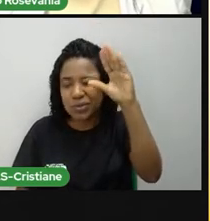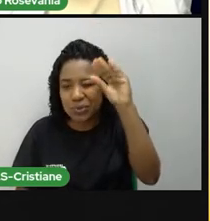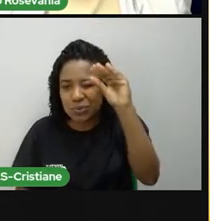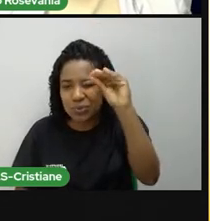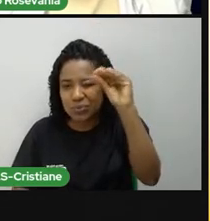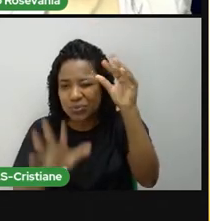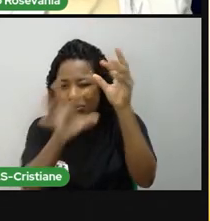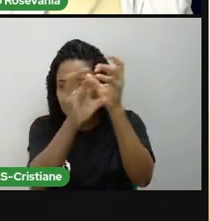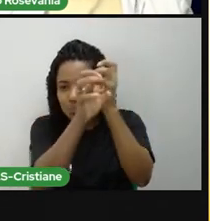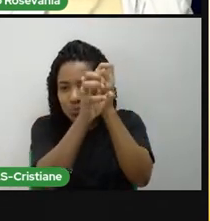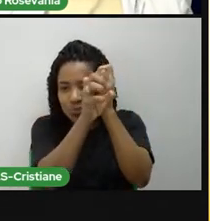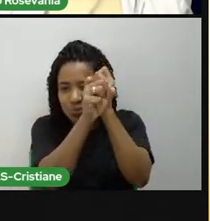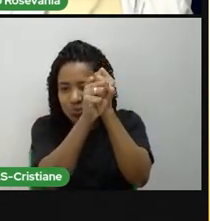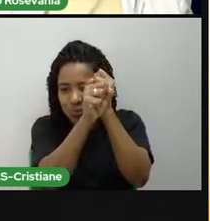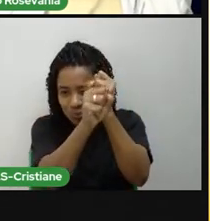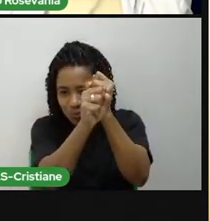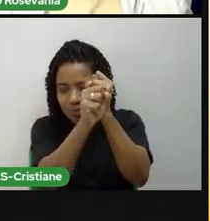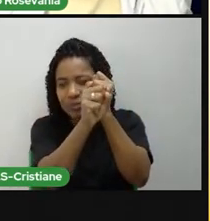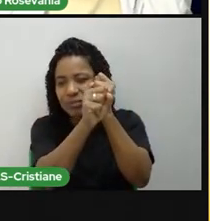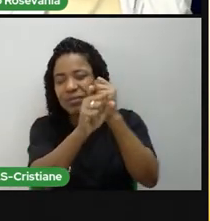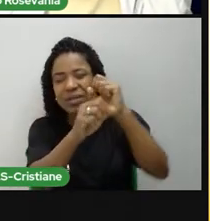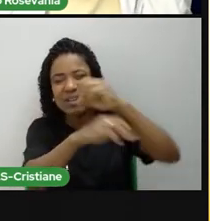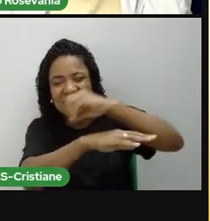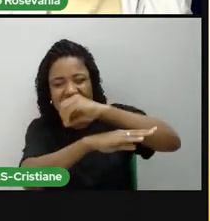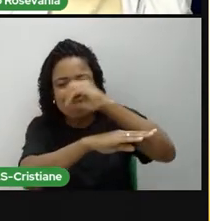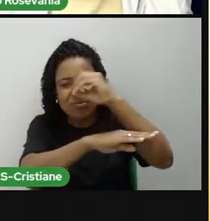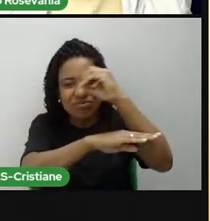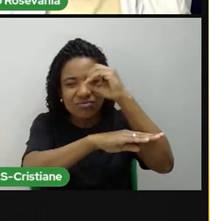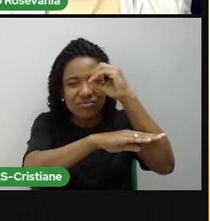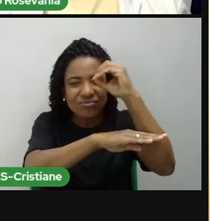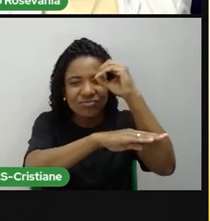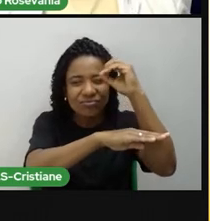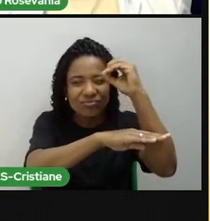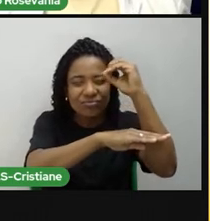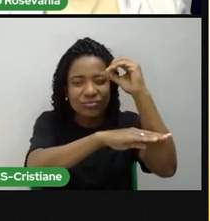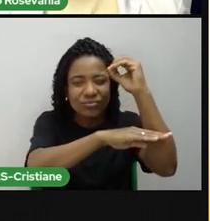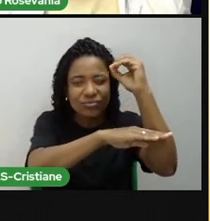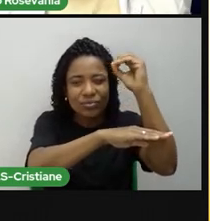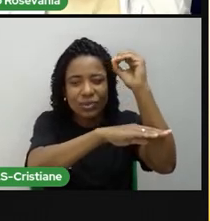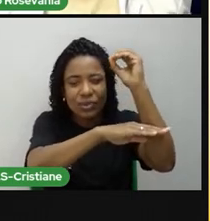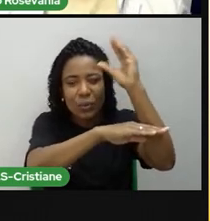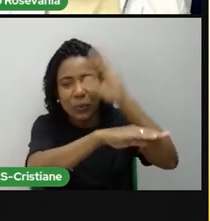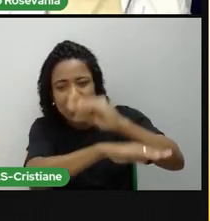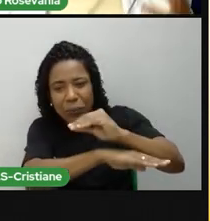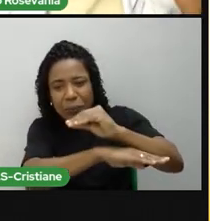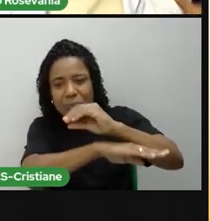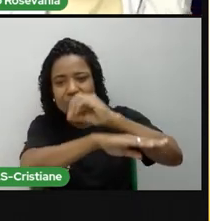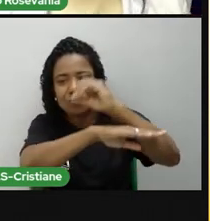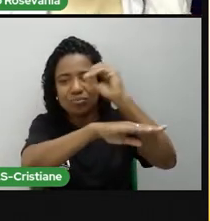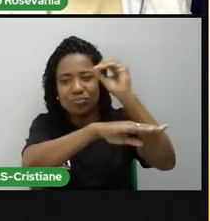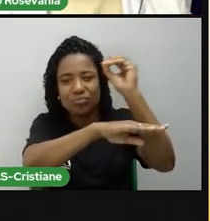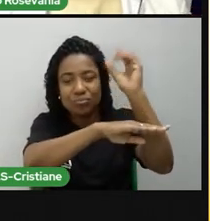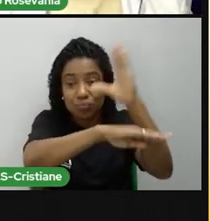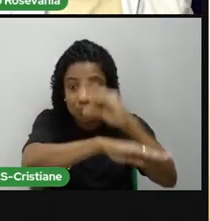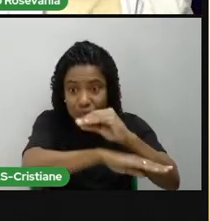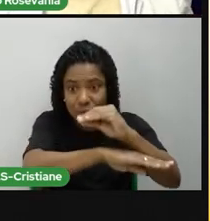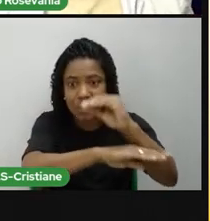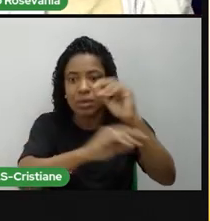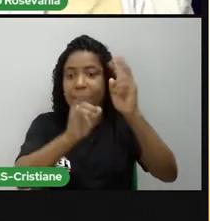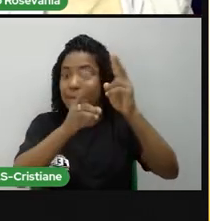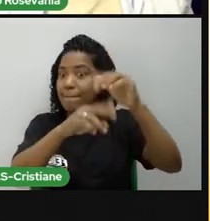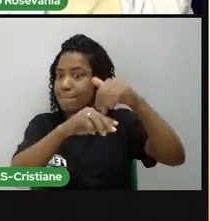variância lá de iluminação, umas noites mais escuras, outras noites não tão escuras, mas ainda assim escuro.